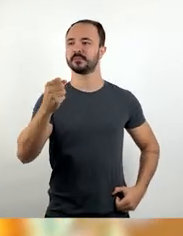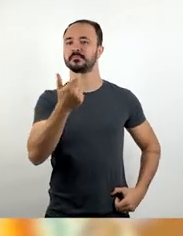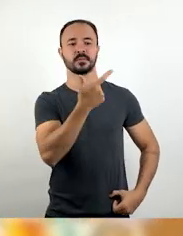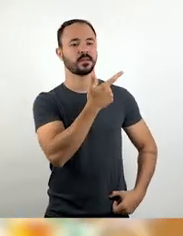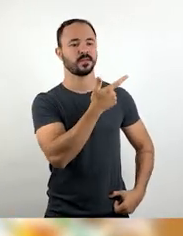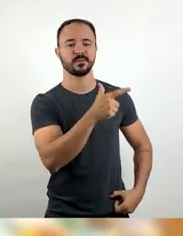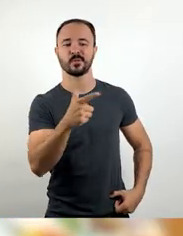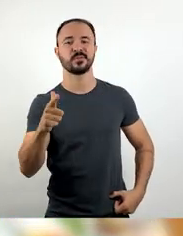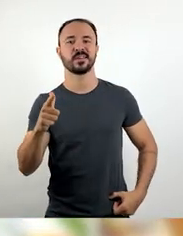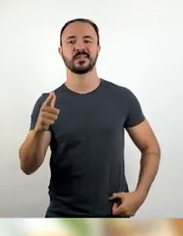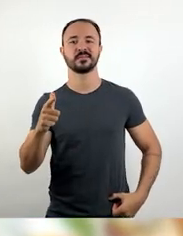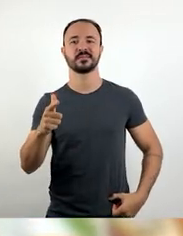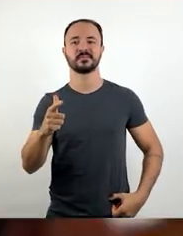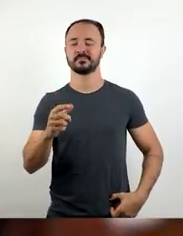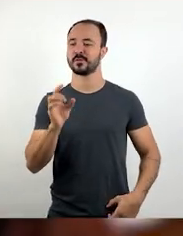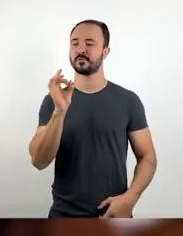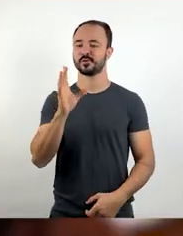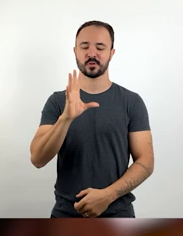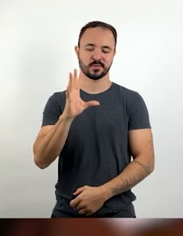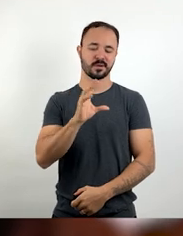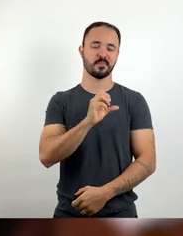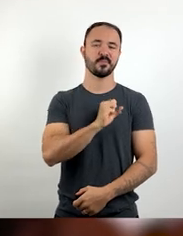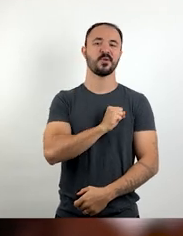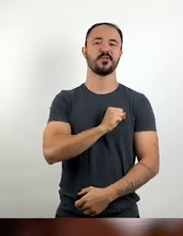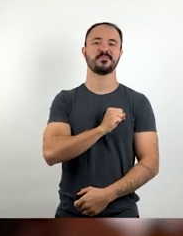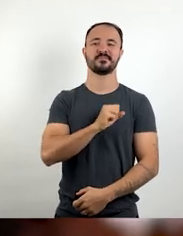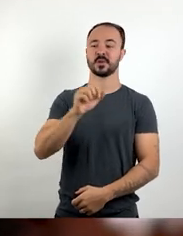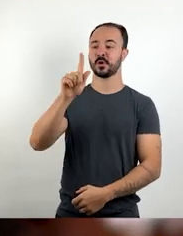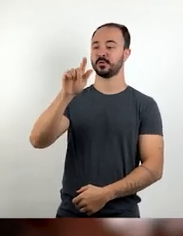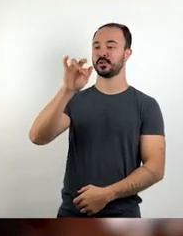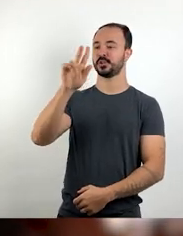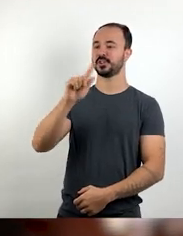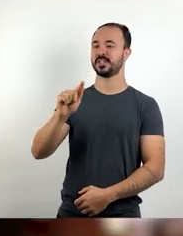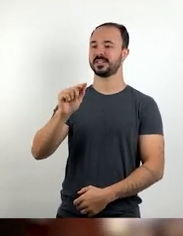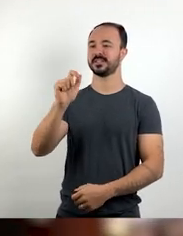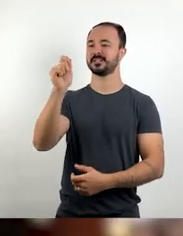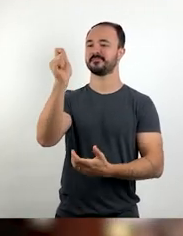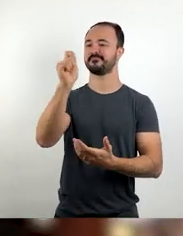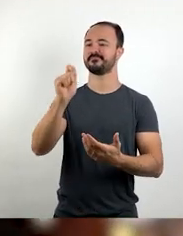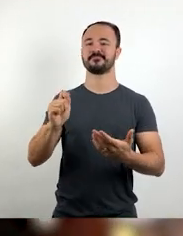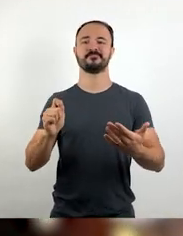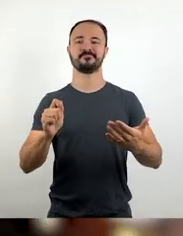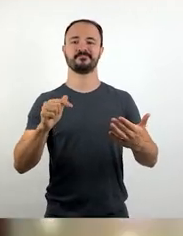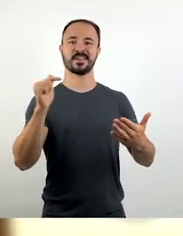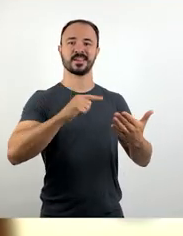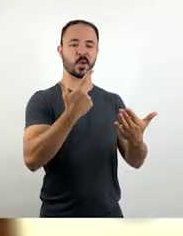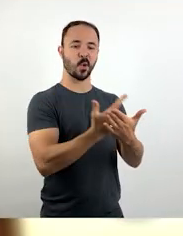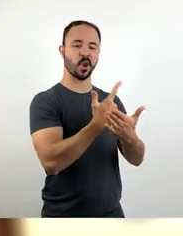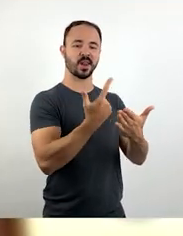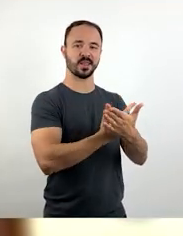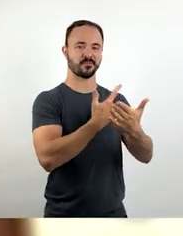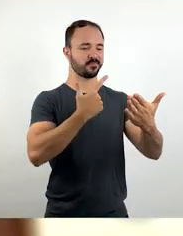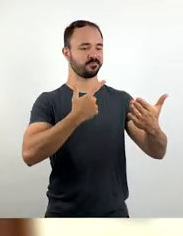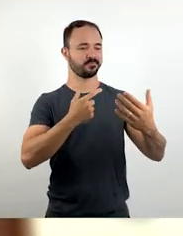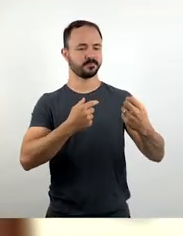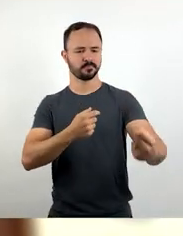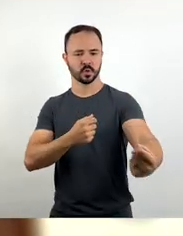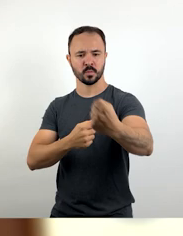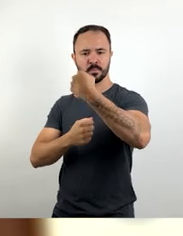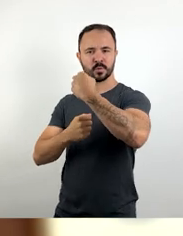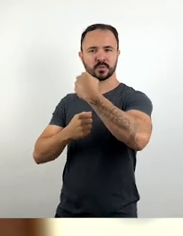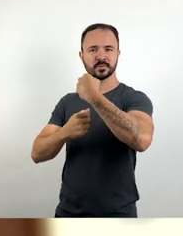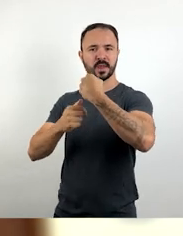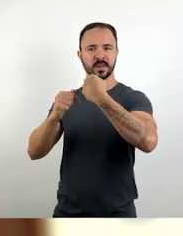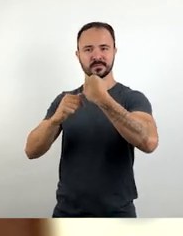armado só de amor, segurando um giz na mão. O livro é seu escudo que lhe protege de tudo que